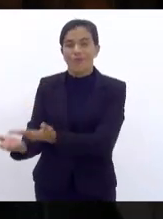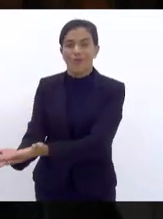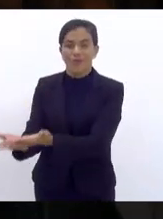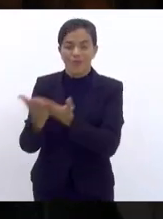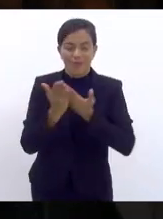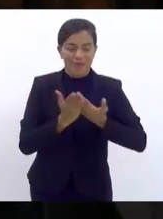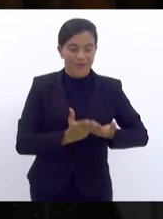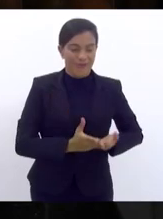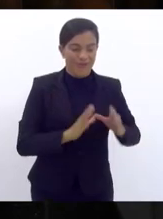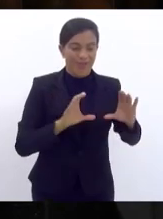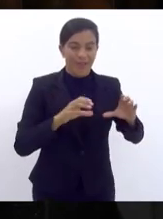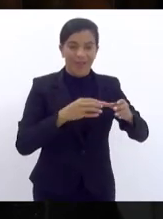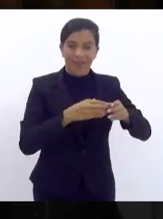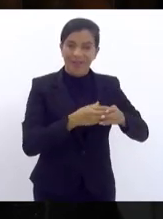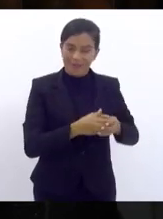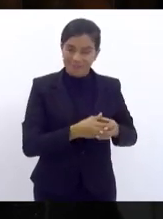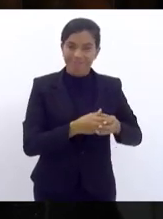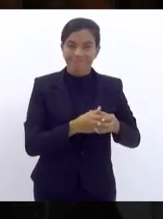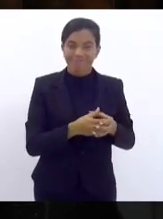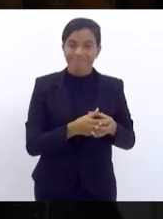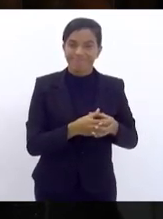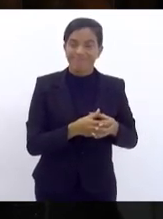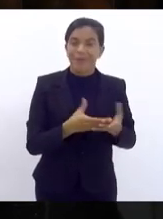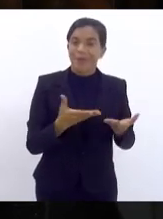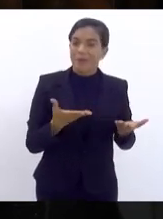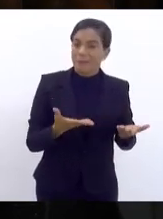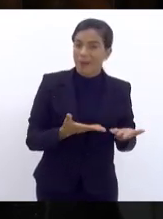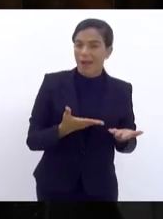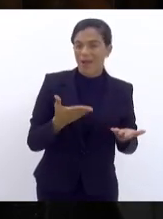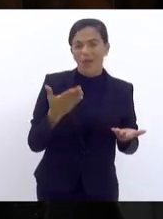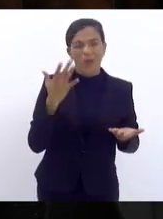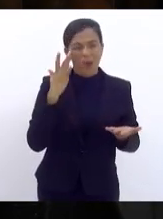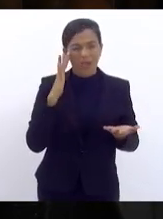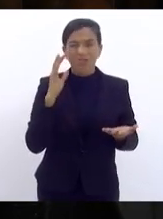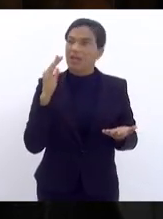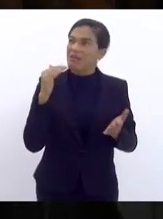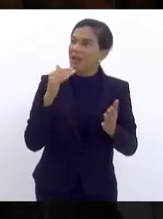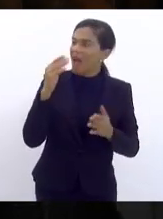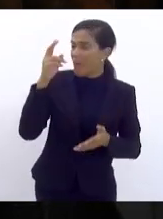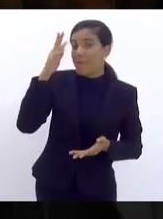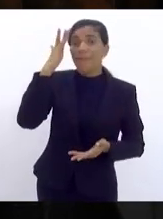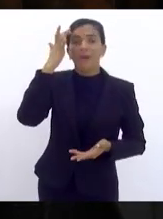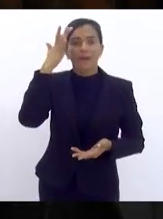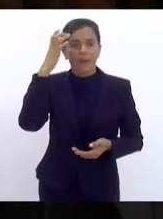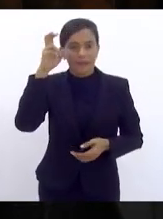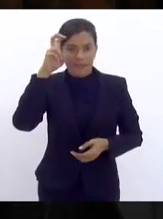para, a partir, salvo erro de memória, da quinta-feira, amanhã,